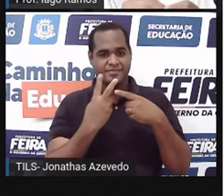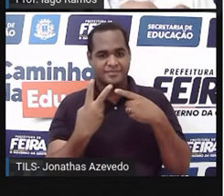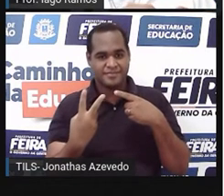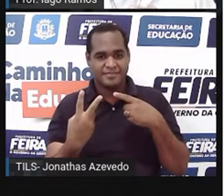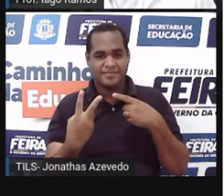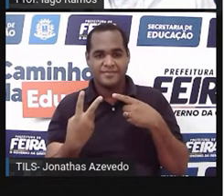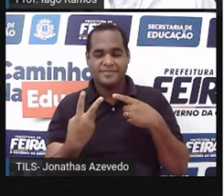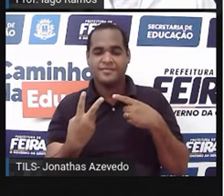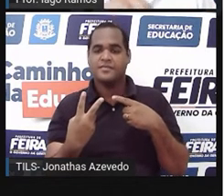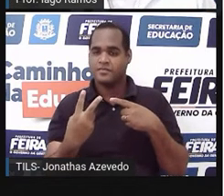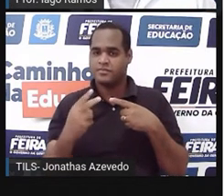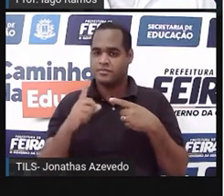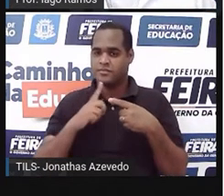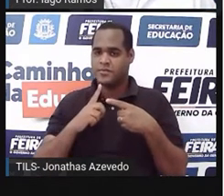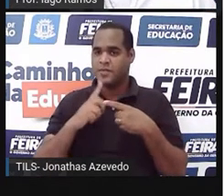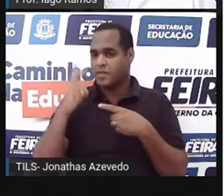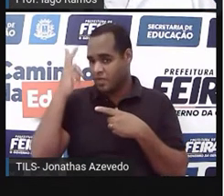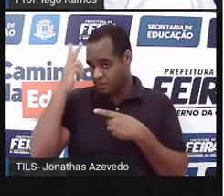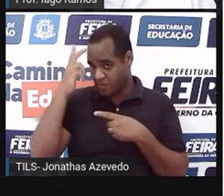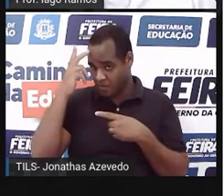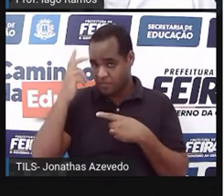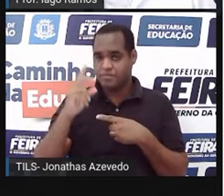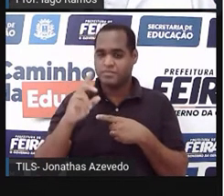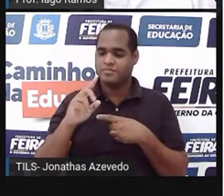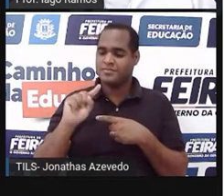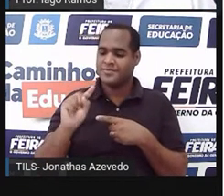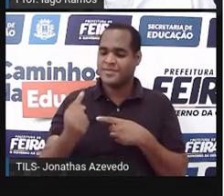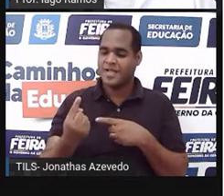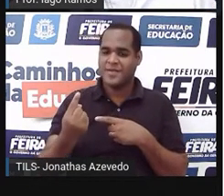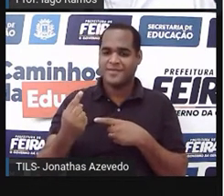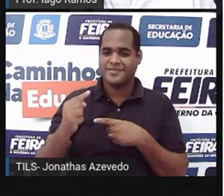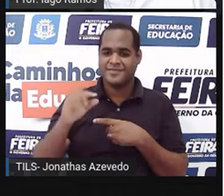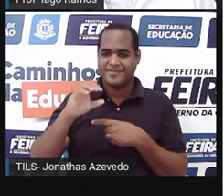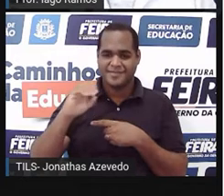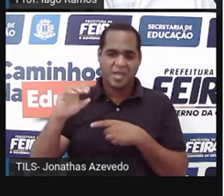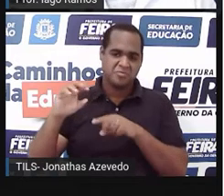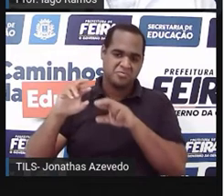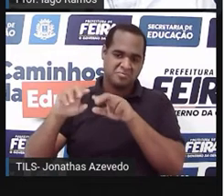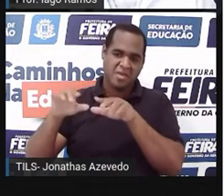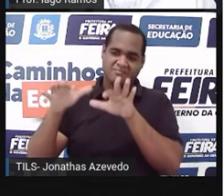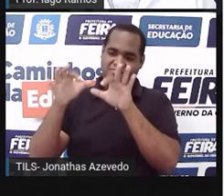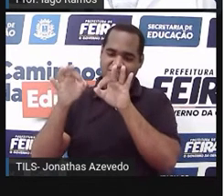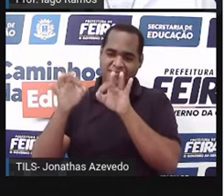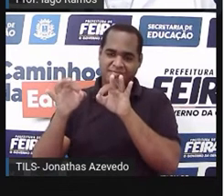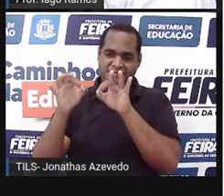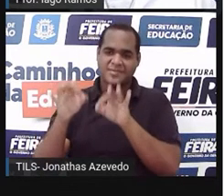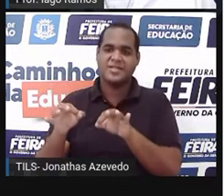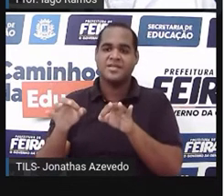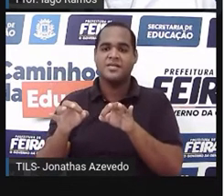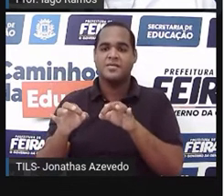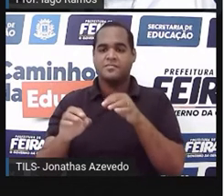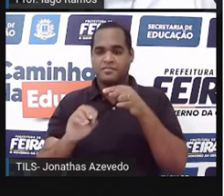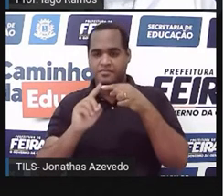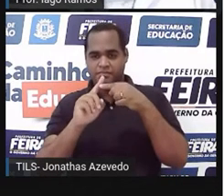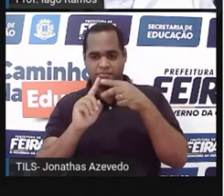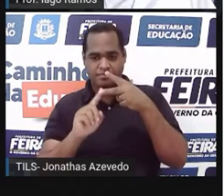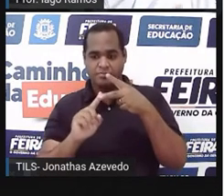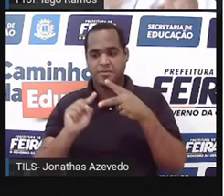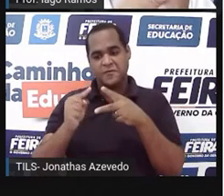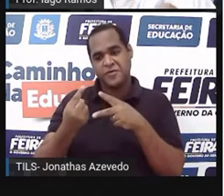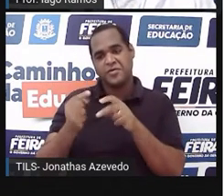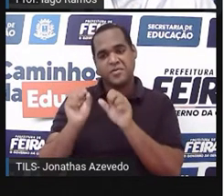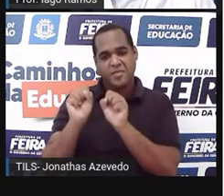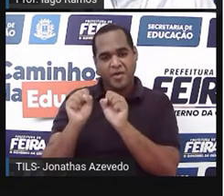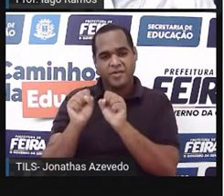fazem nascer os números naturais, tá? Os números naturais podem ser escritos com vírgula